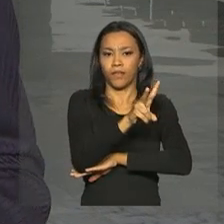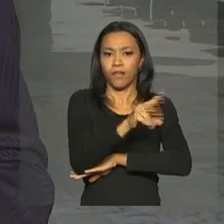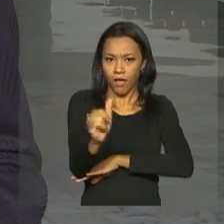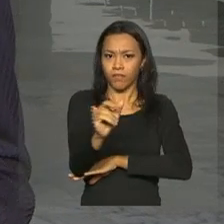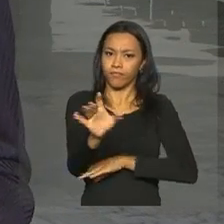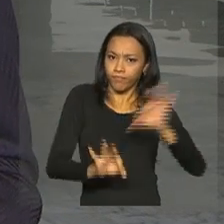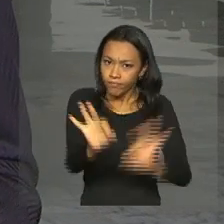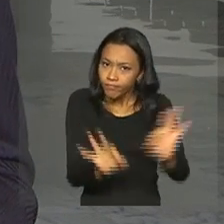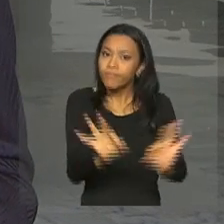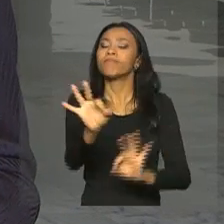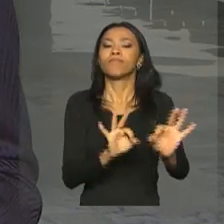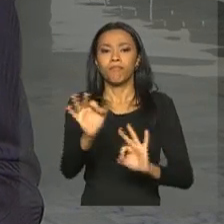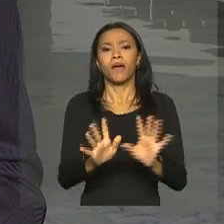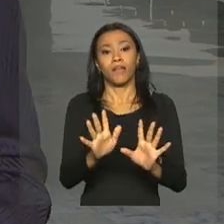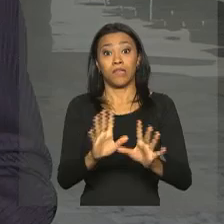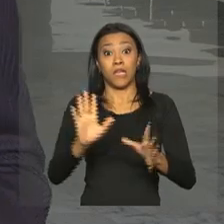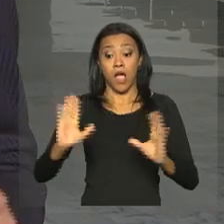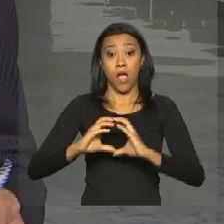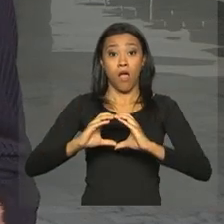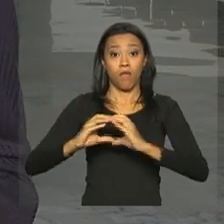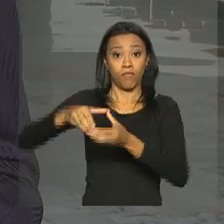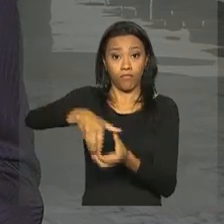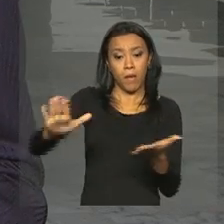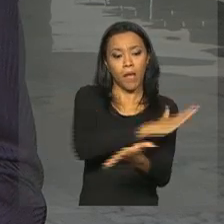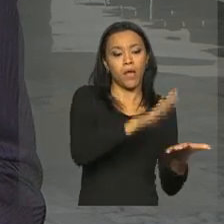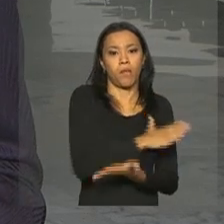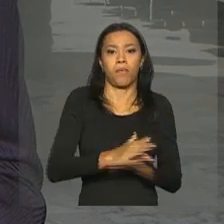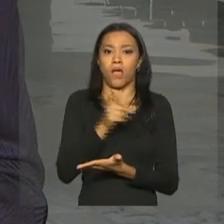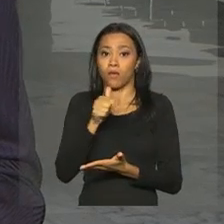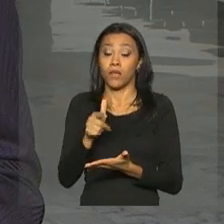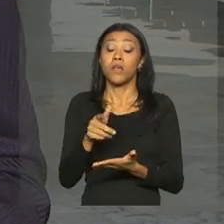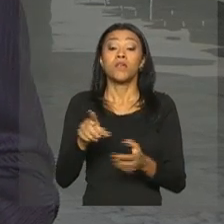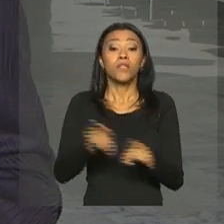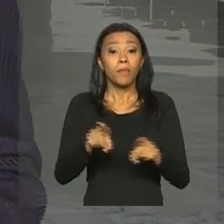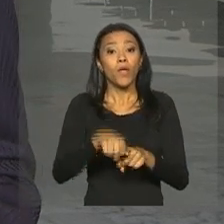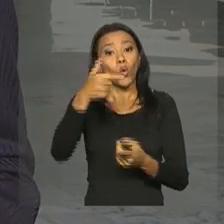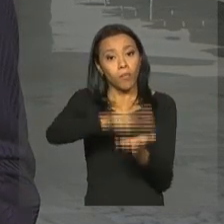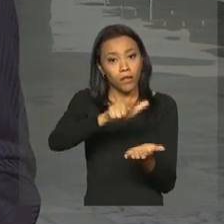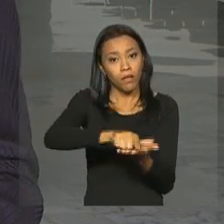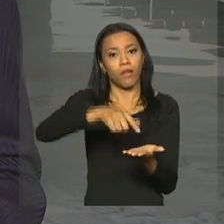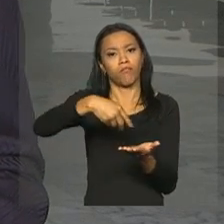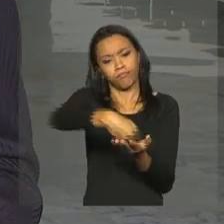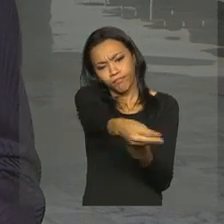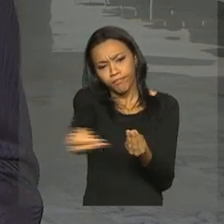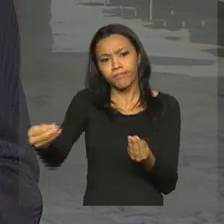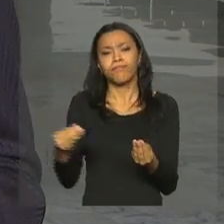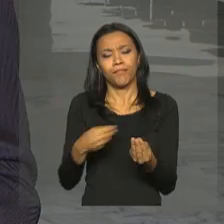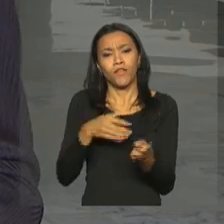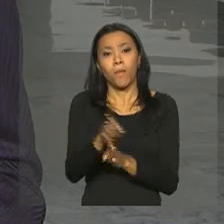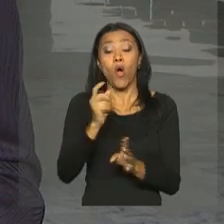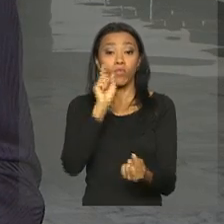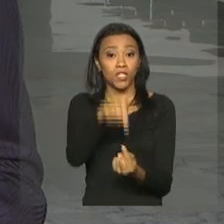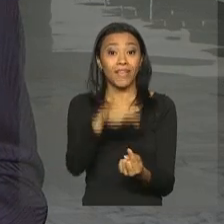de eliminação dos focos do mosquito. A população também vai receber material impresso. A meta dessa ação é visitar